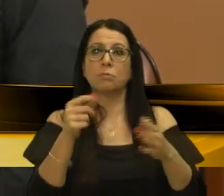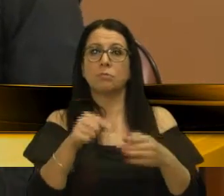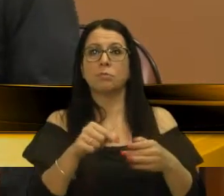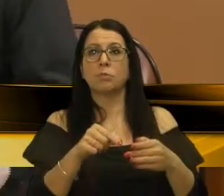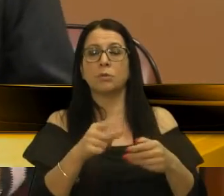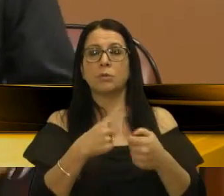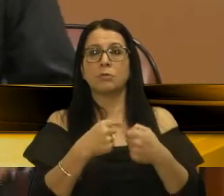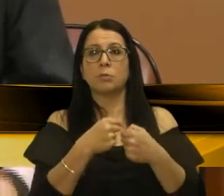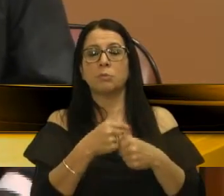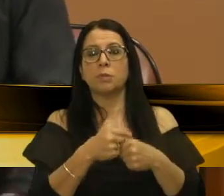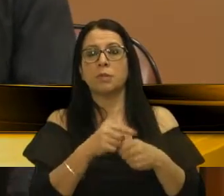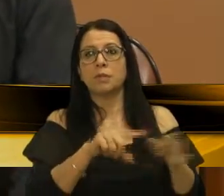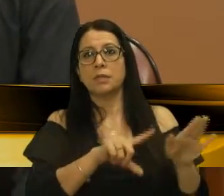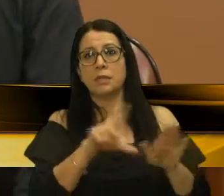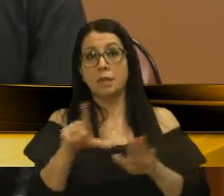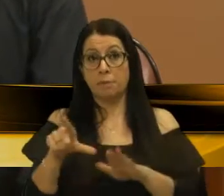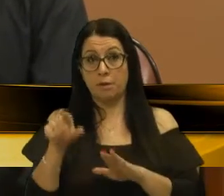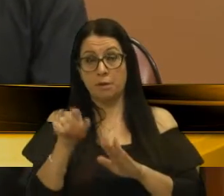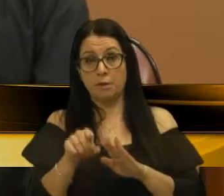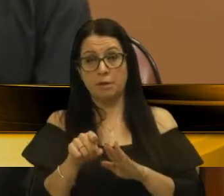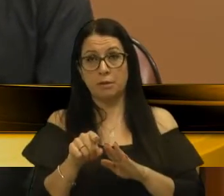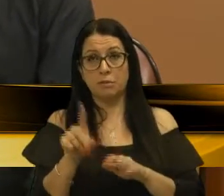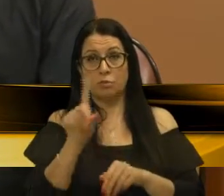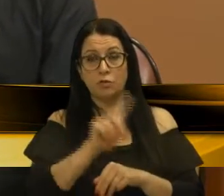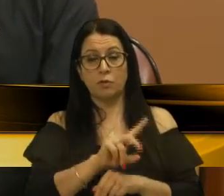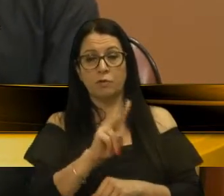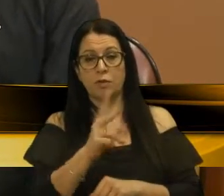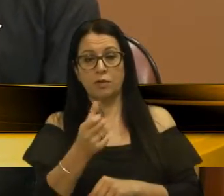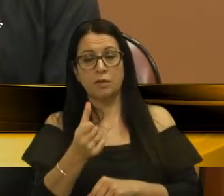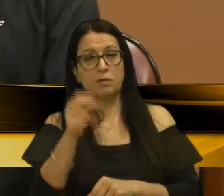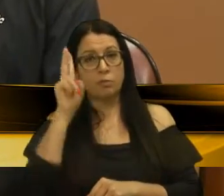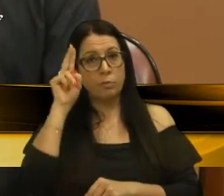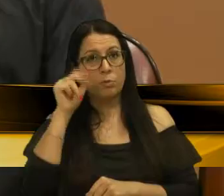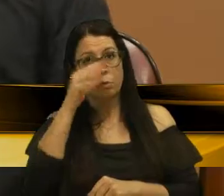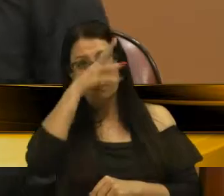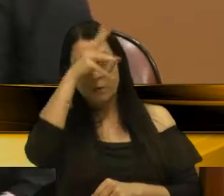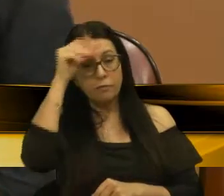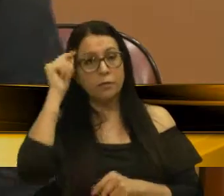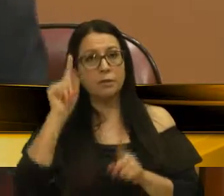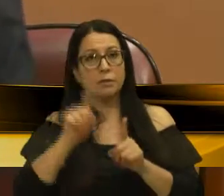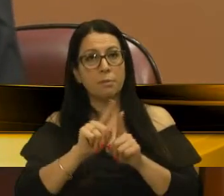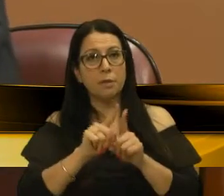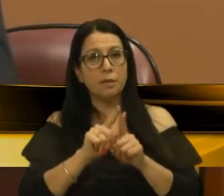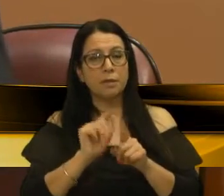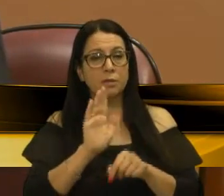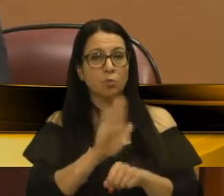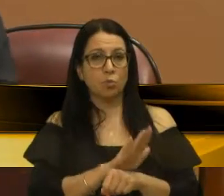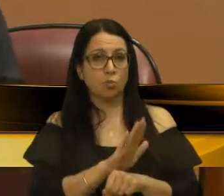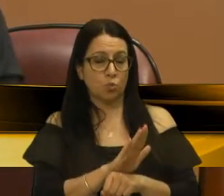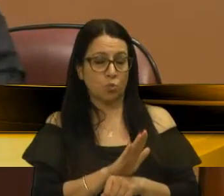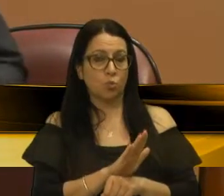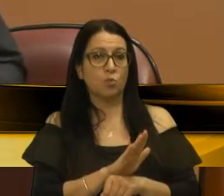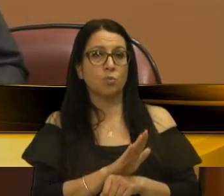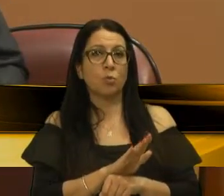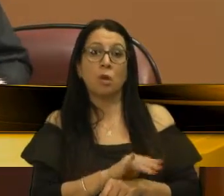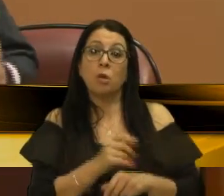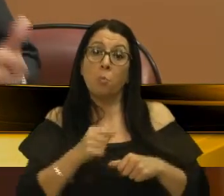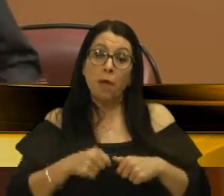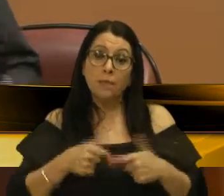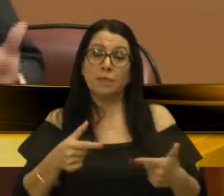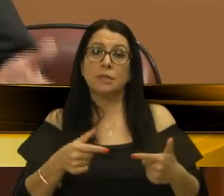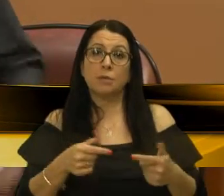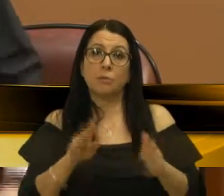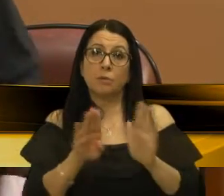no município, na semana que, no dia 26 de abril, o poder público também dê a sua contribuição com uma ação em